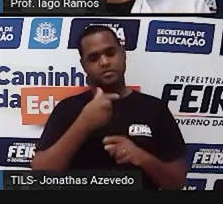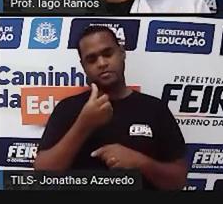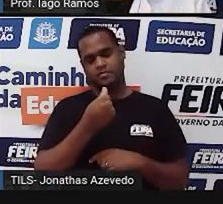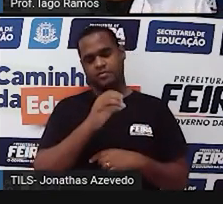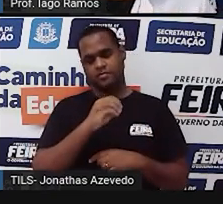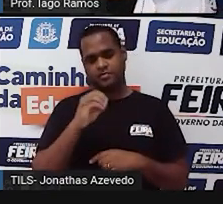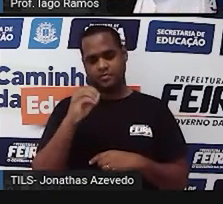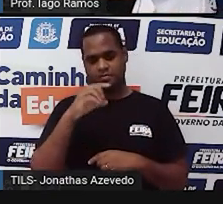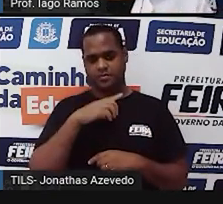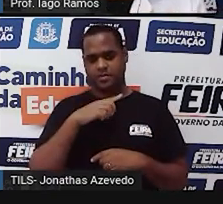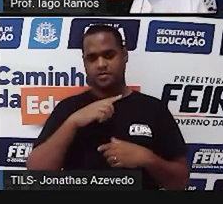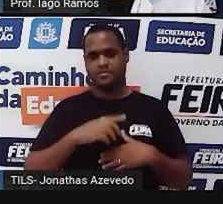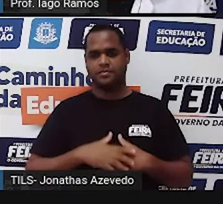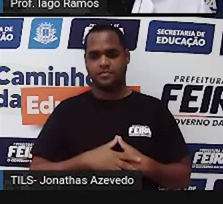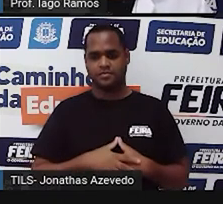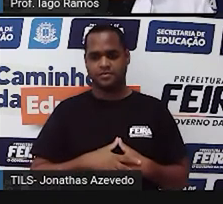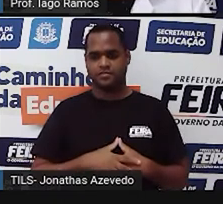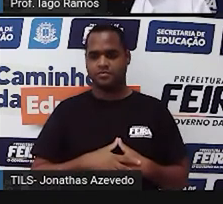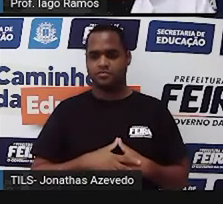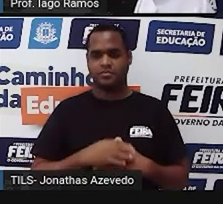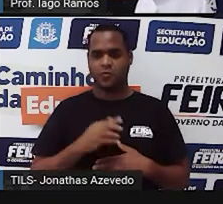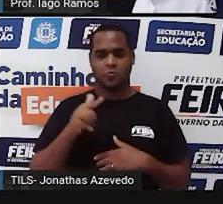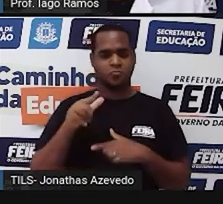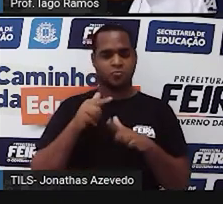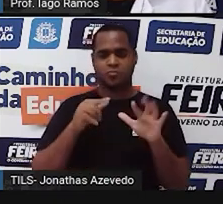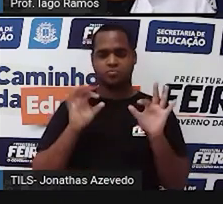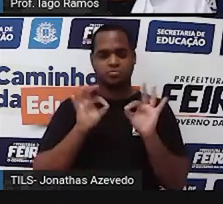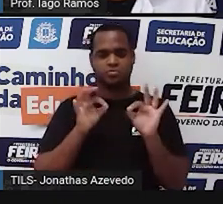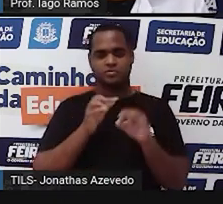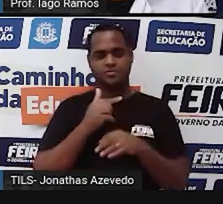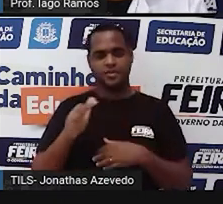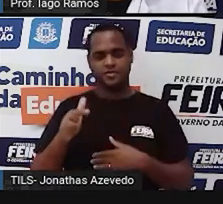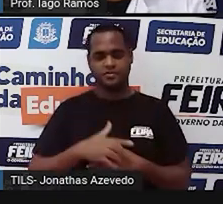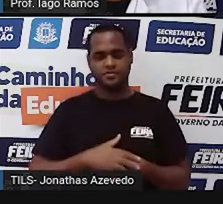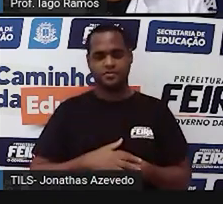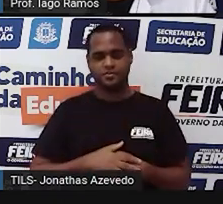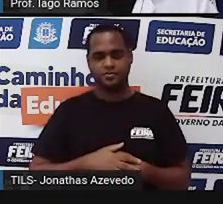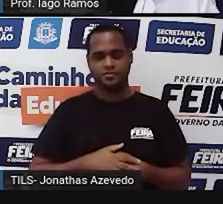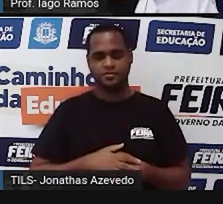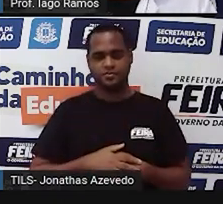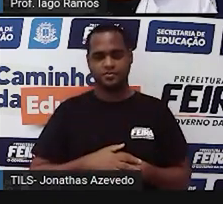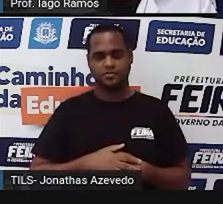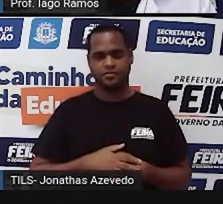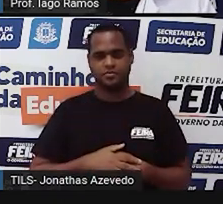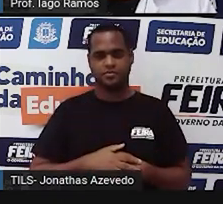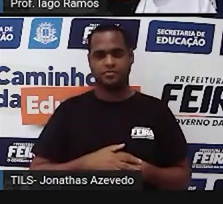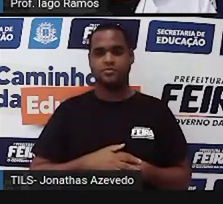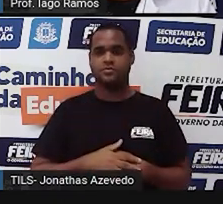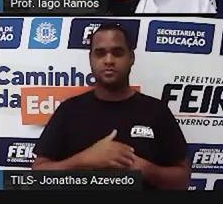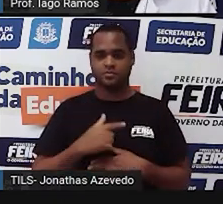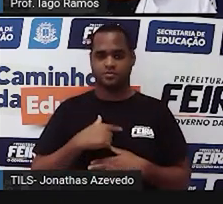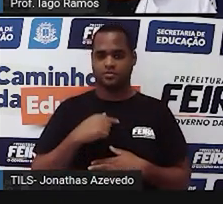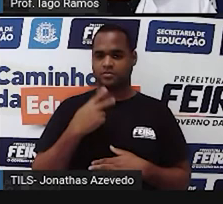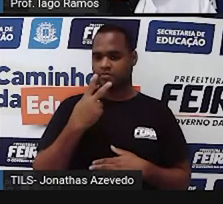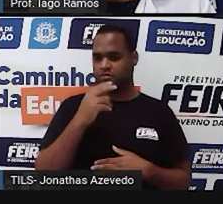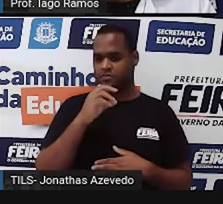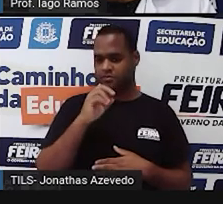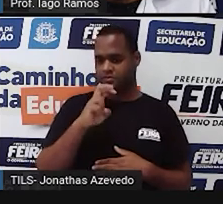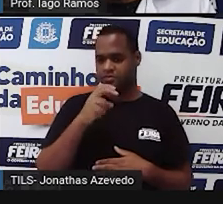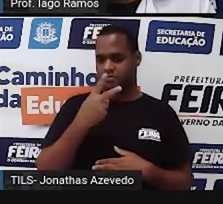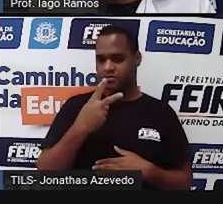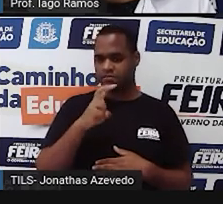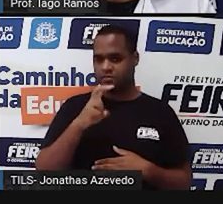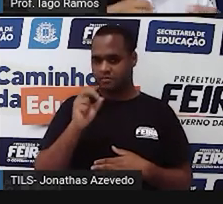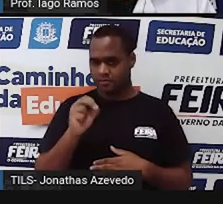gramas. Do outro lado eu já não tenho mais caixinha, eu só tenho agora 250 gramas